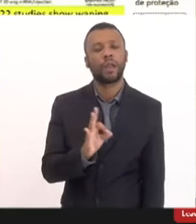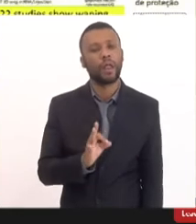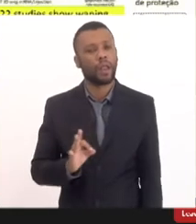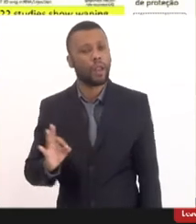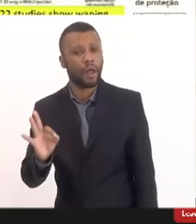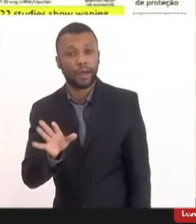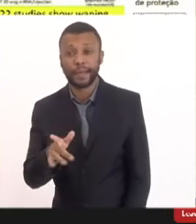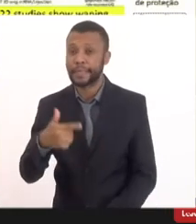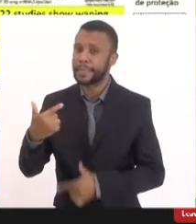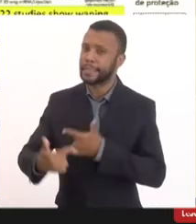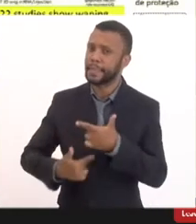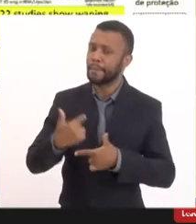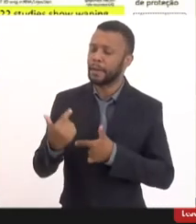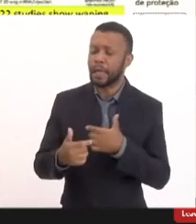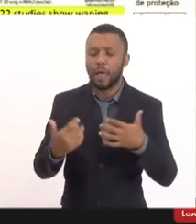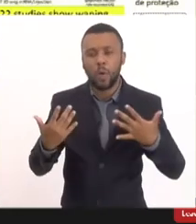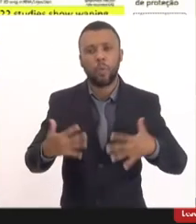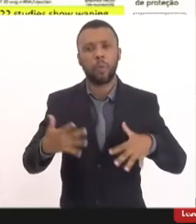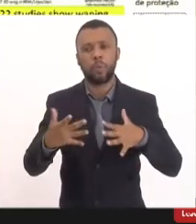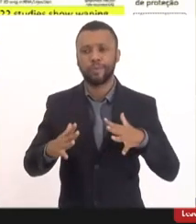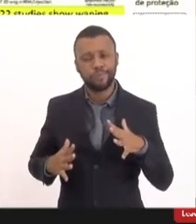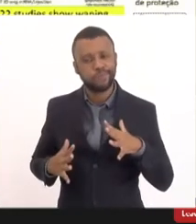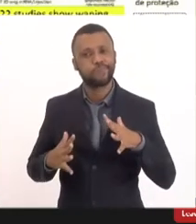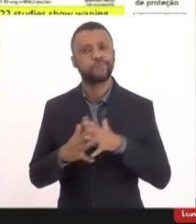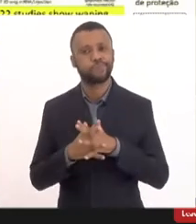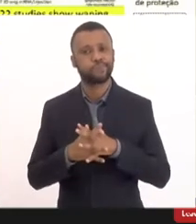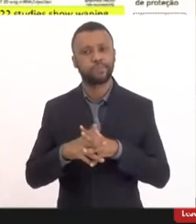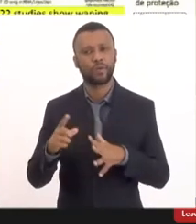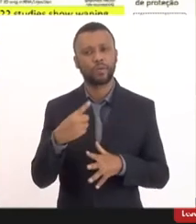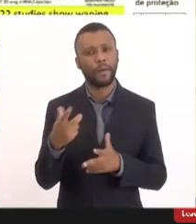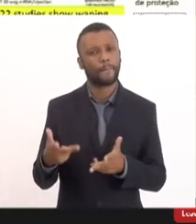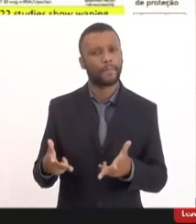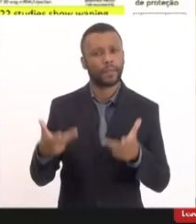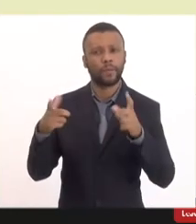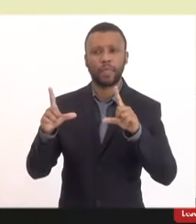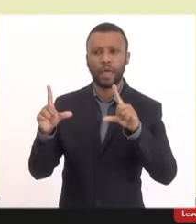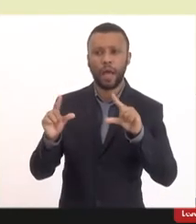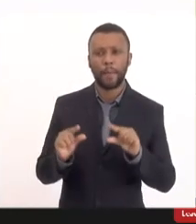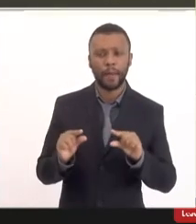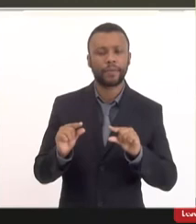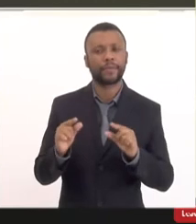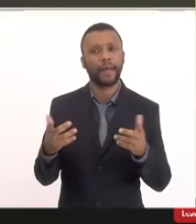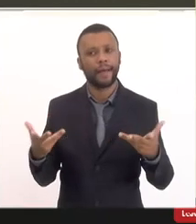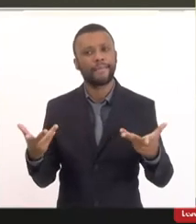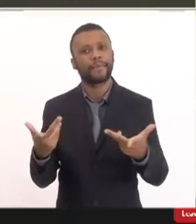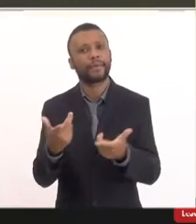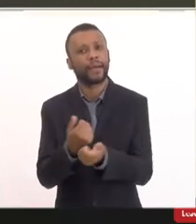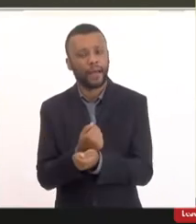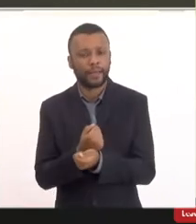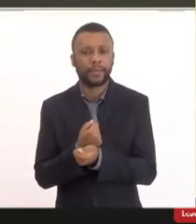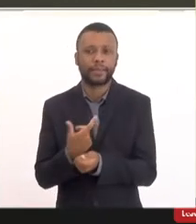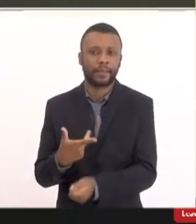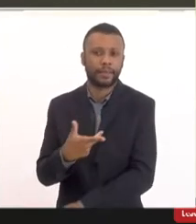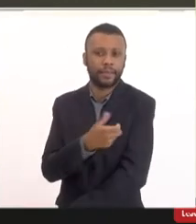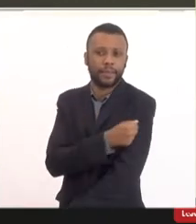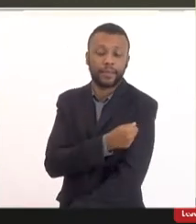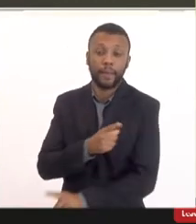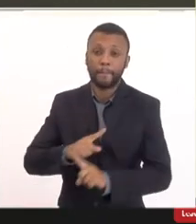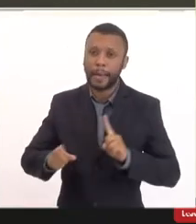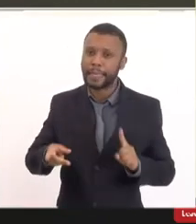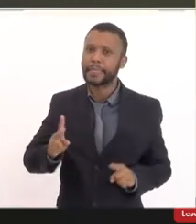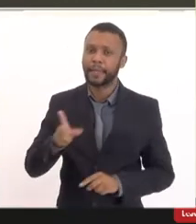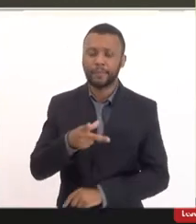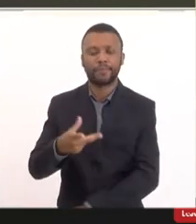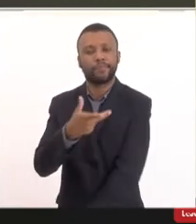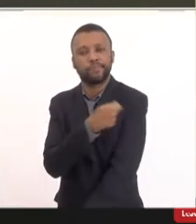extremamente robusto não é? e a gente vê aqui o decaimento da eficácia dessas injeções só que o problema é toda vez que você toma uma nova